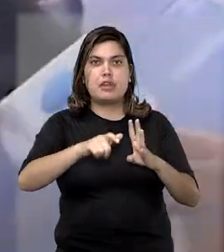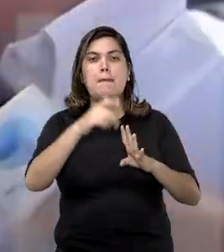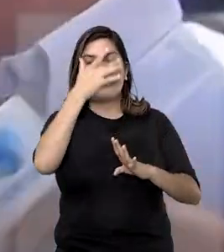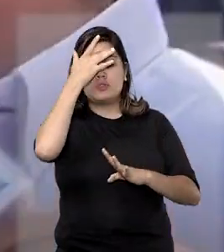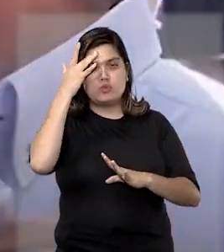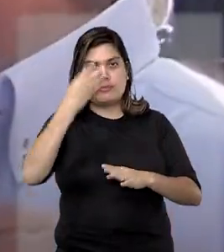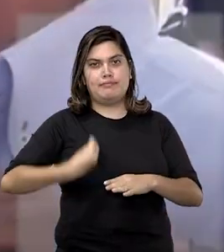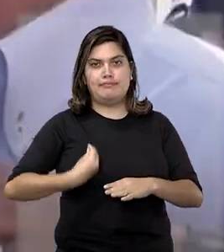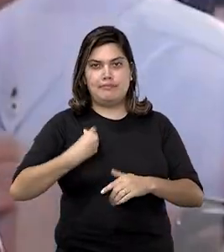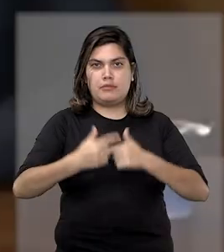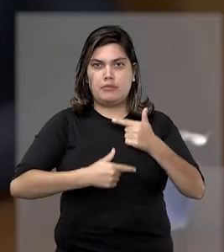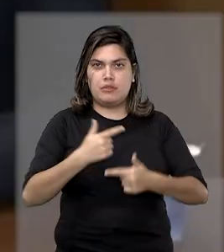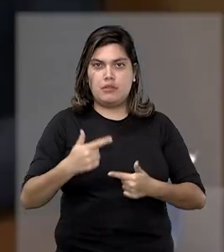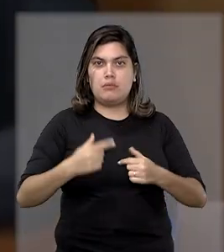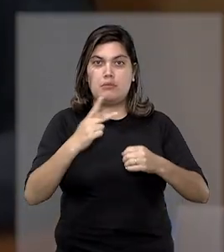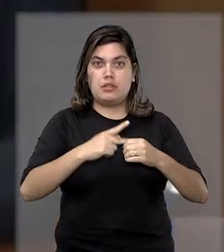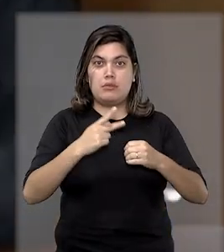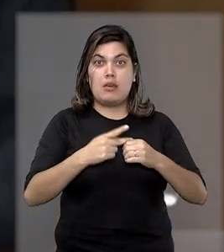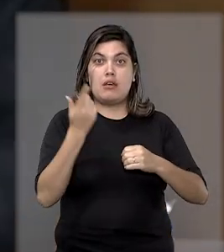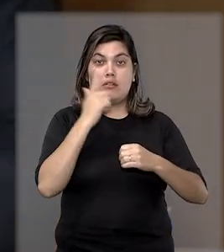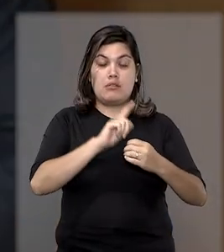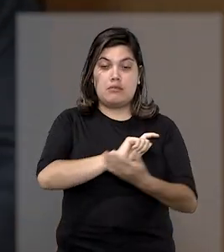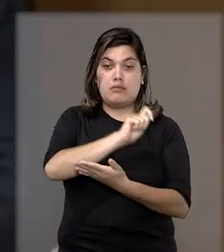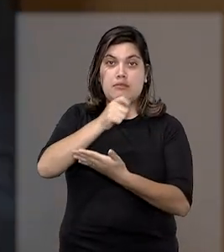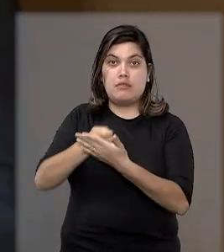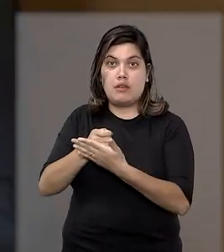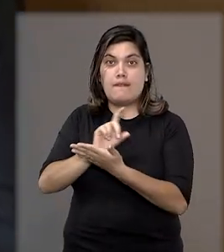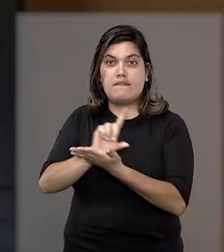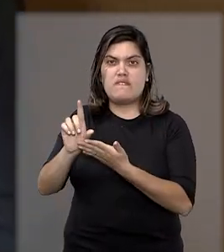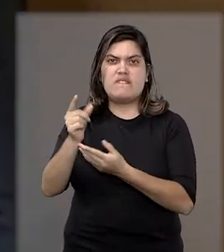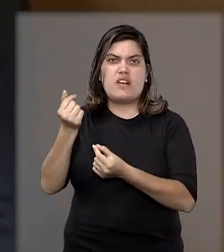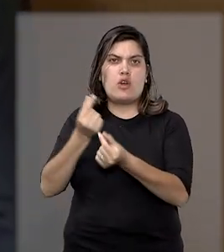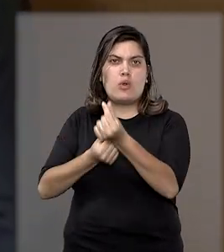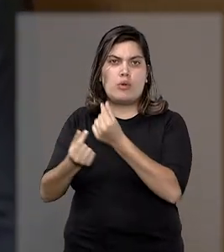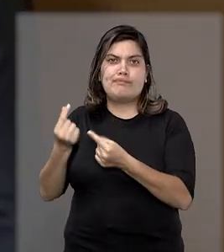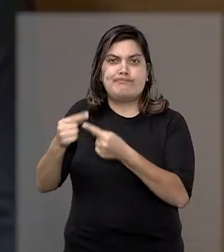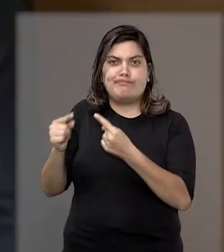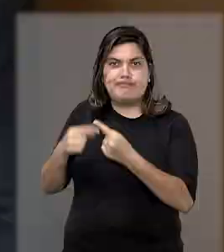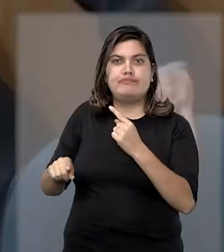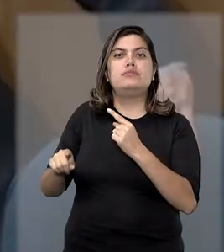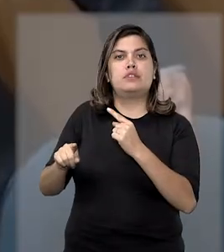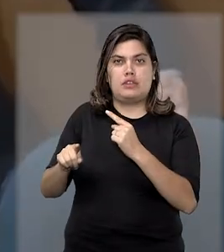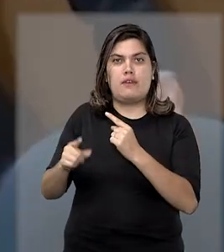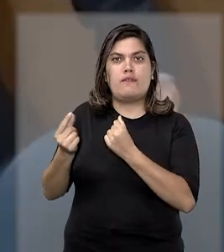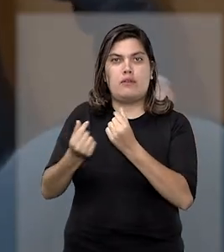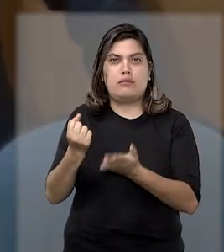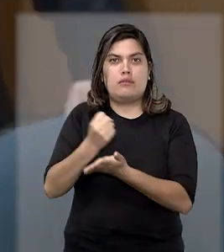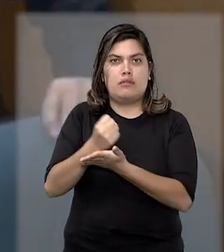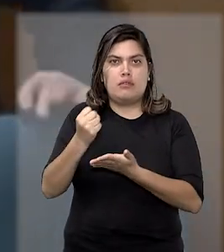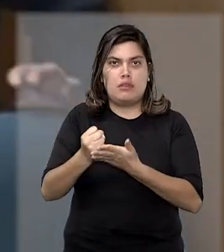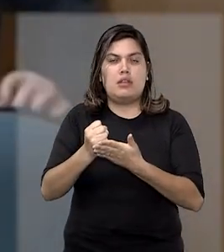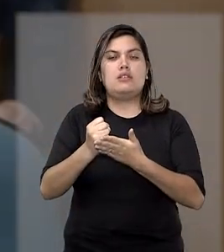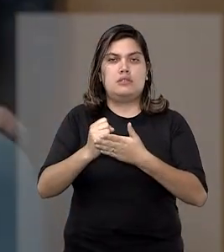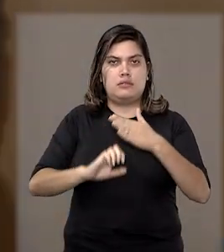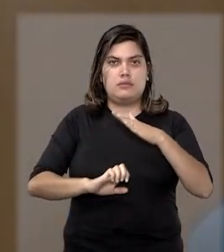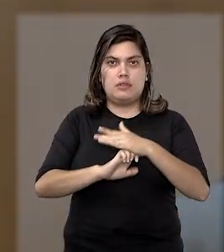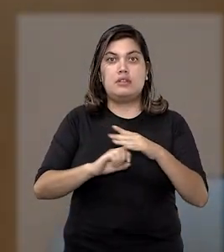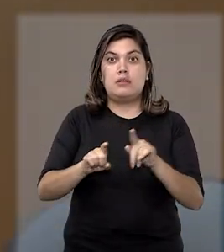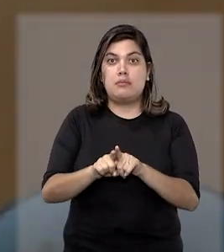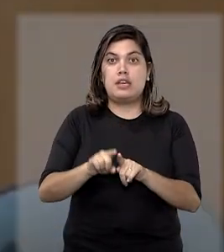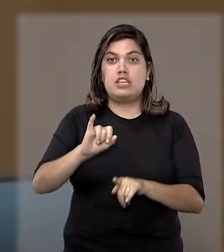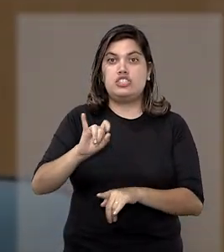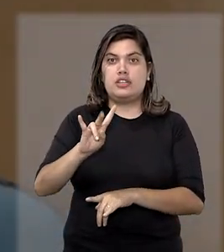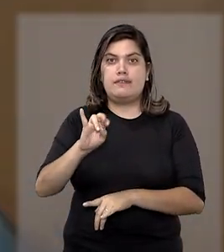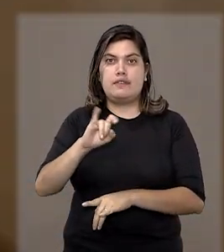manter pessoas na Petrobras, recebendo em troca valores indevidos sobre os contratos celebrados entre a Estatal e a